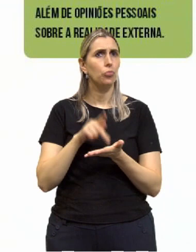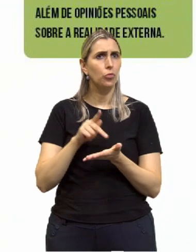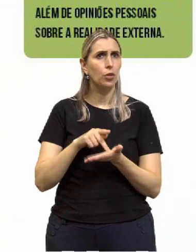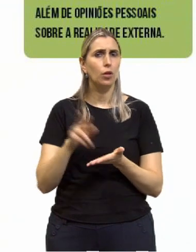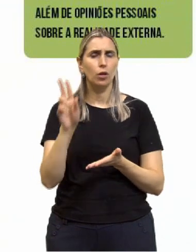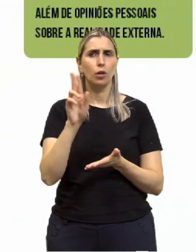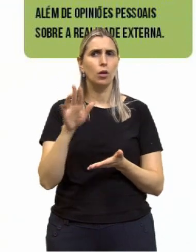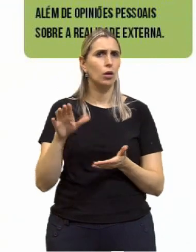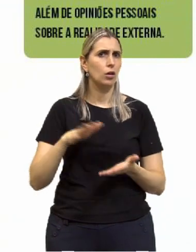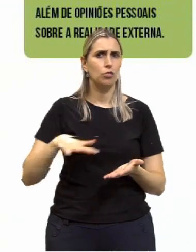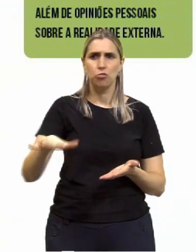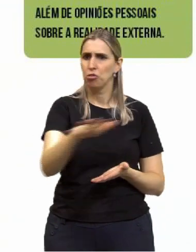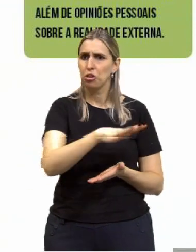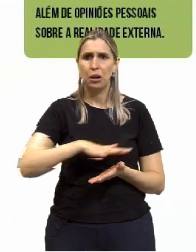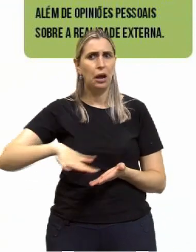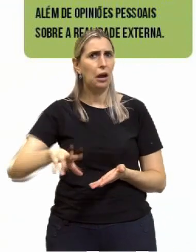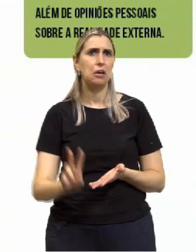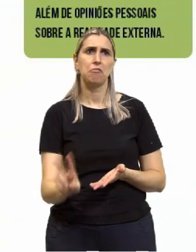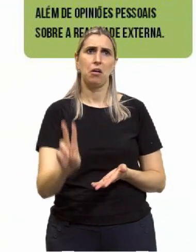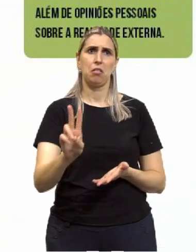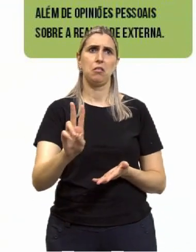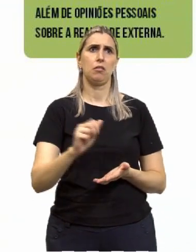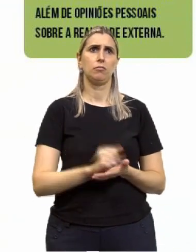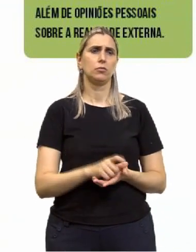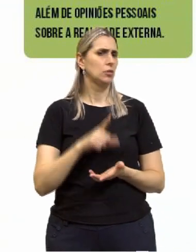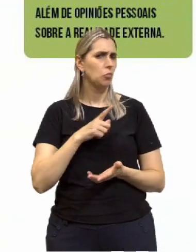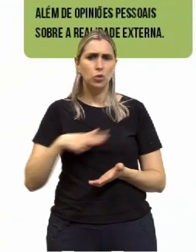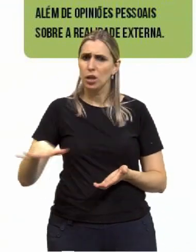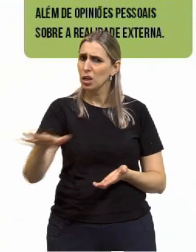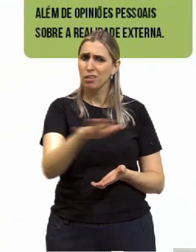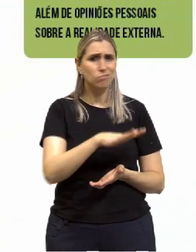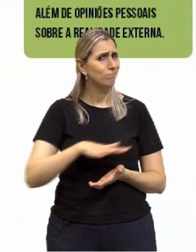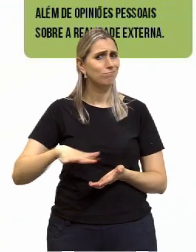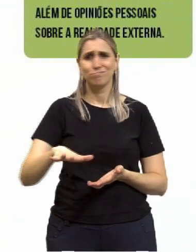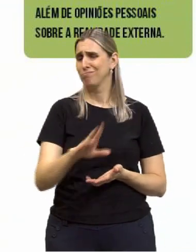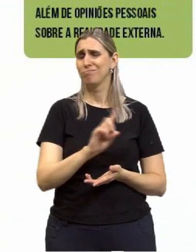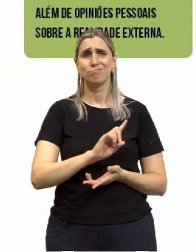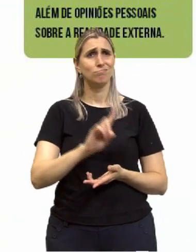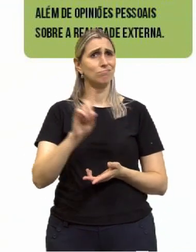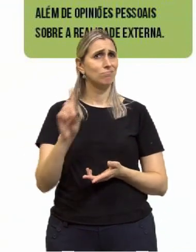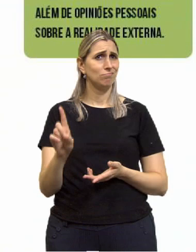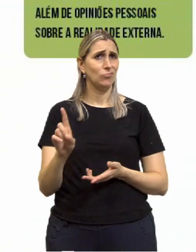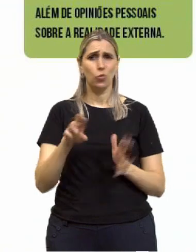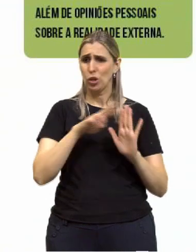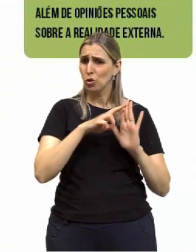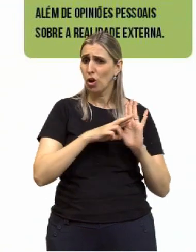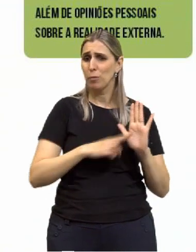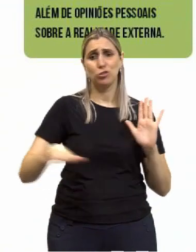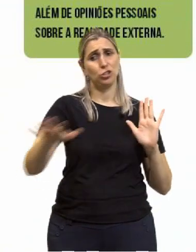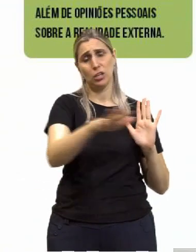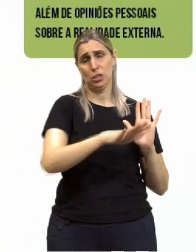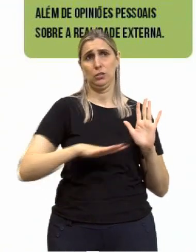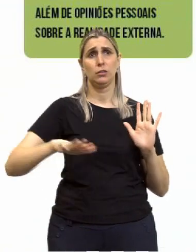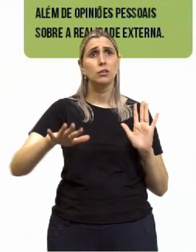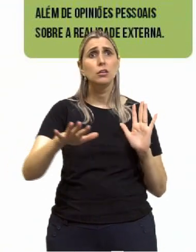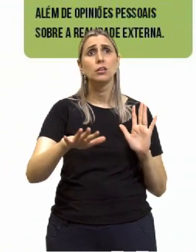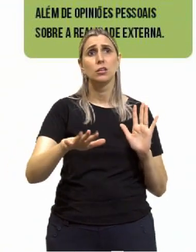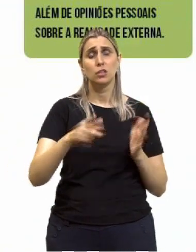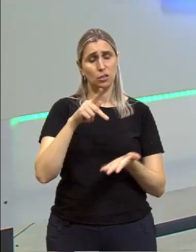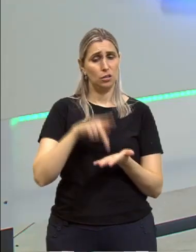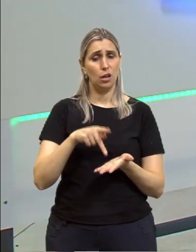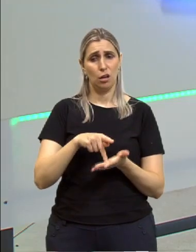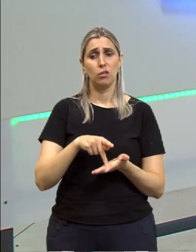universalmente válidas. Como assim não há uma universalidade? Isso, não há normas e